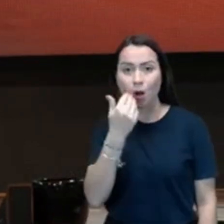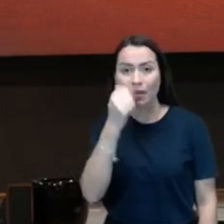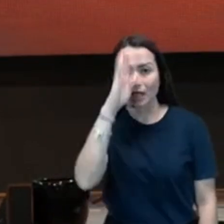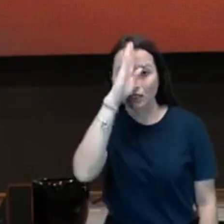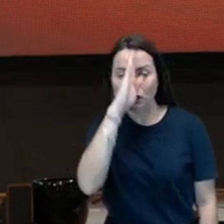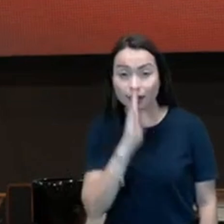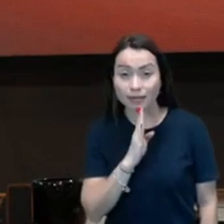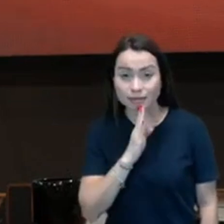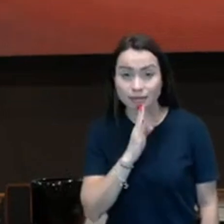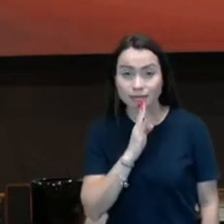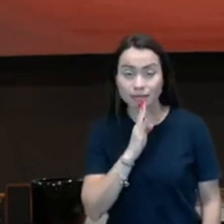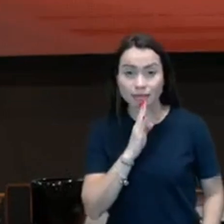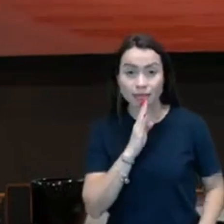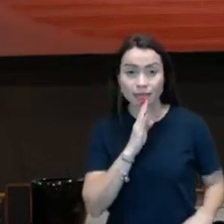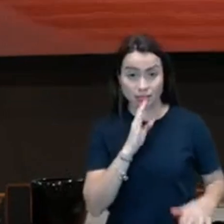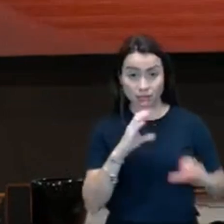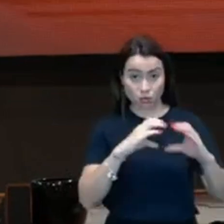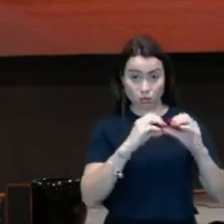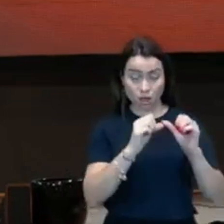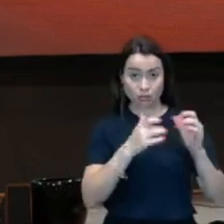Não era o eu queria.